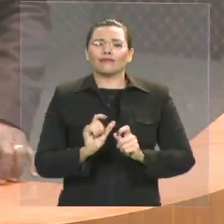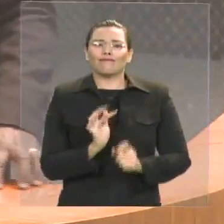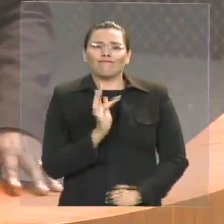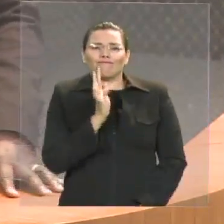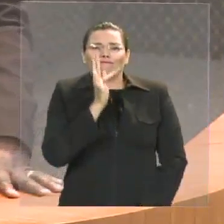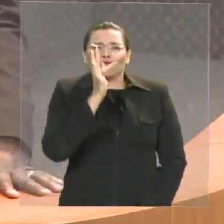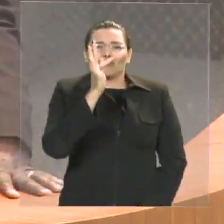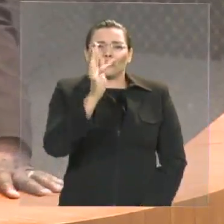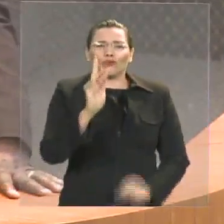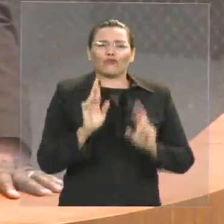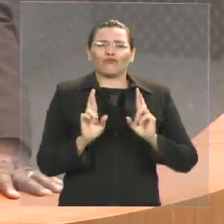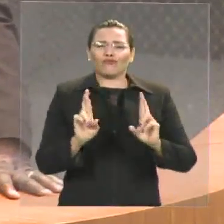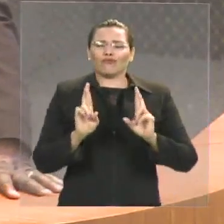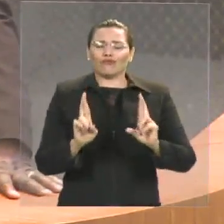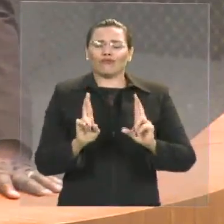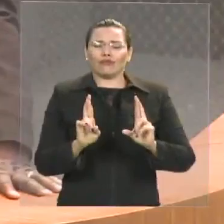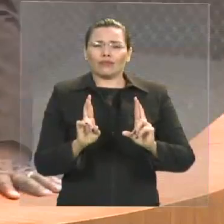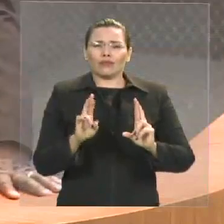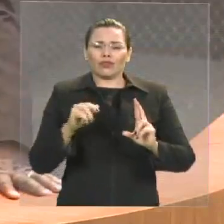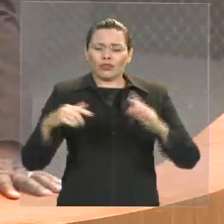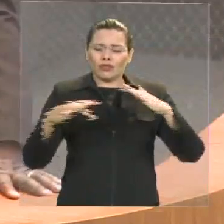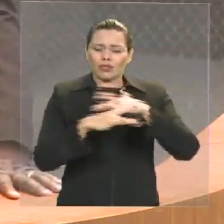uma cidade moderna.